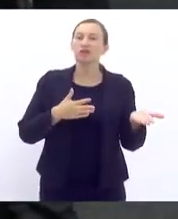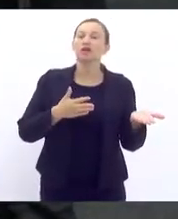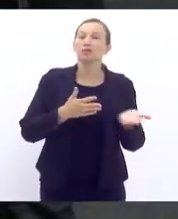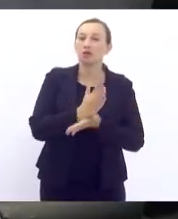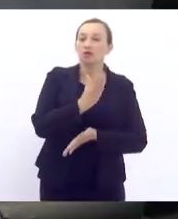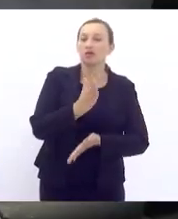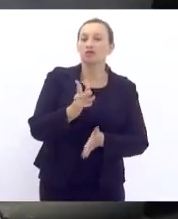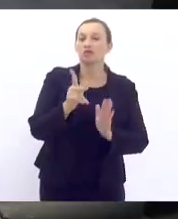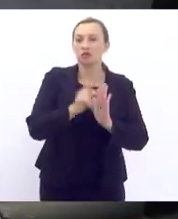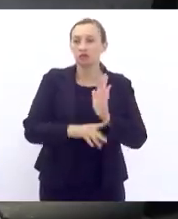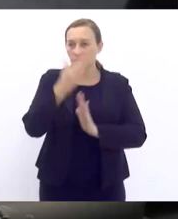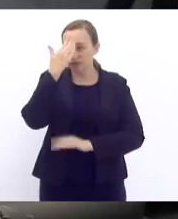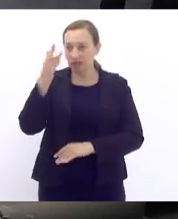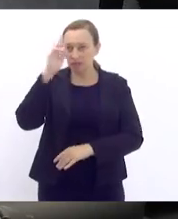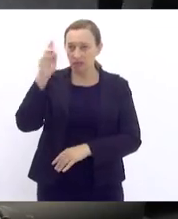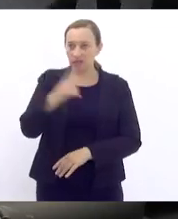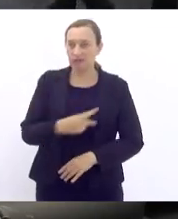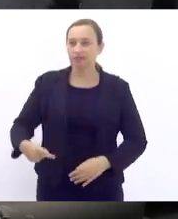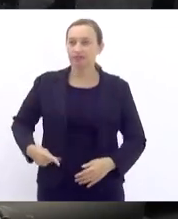presidenta.